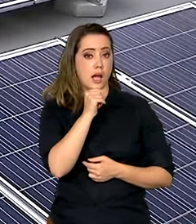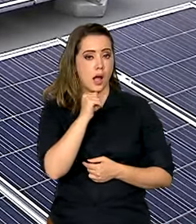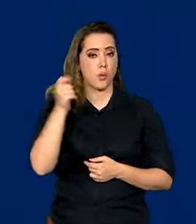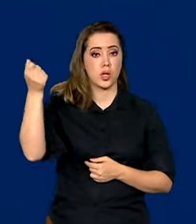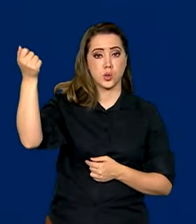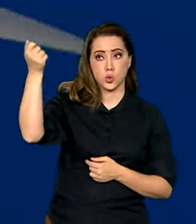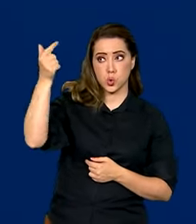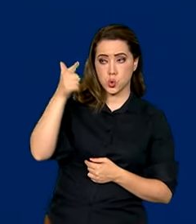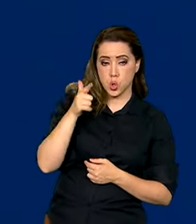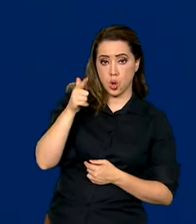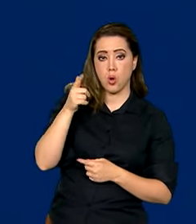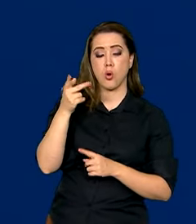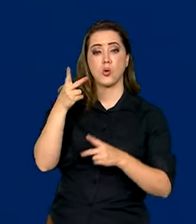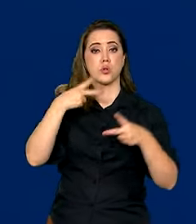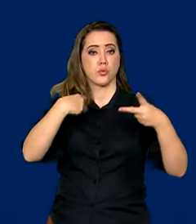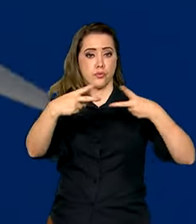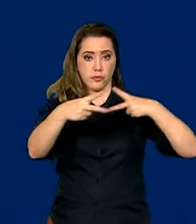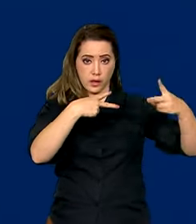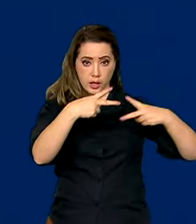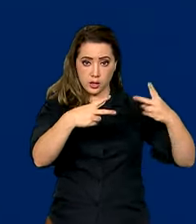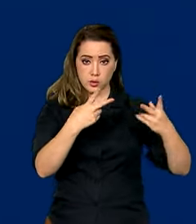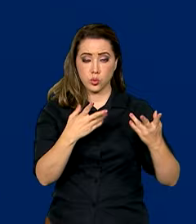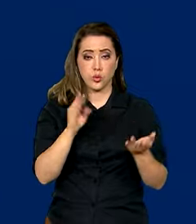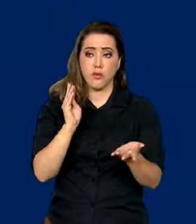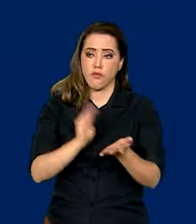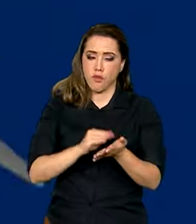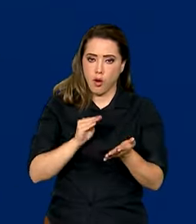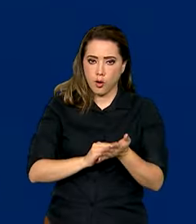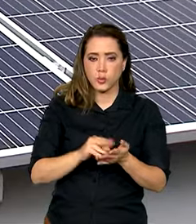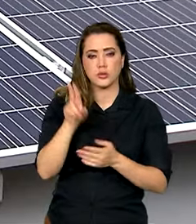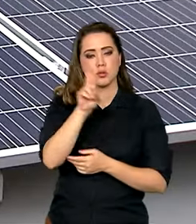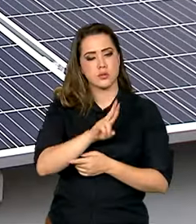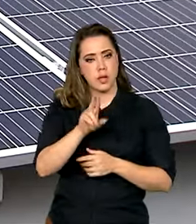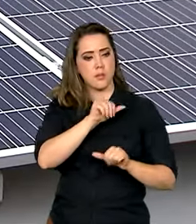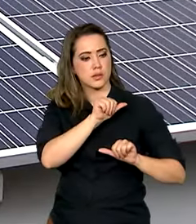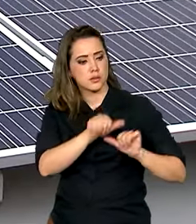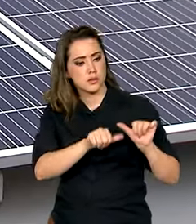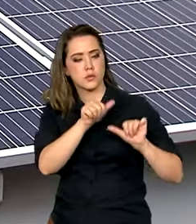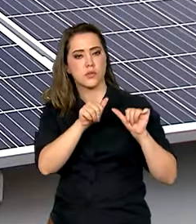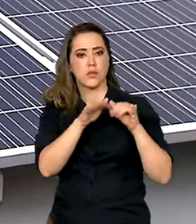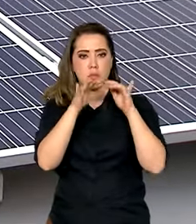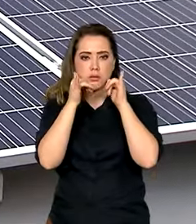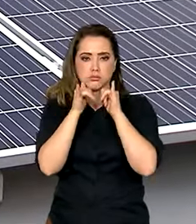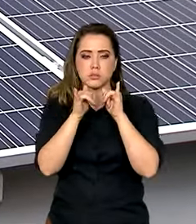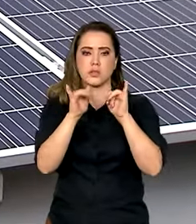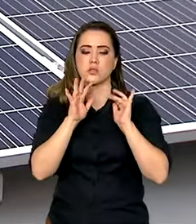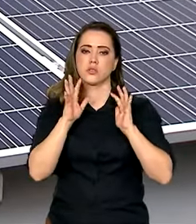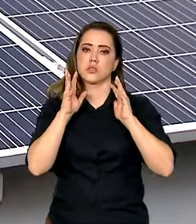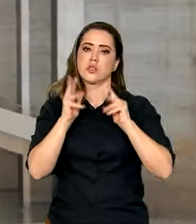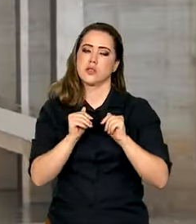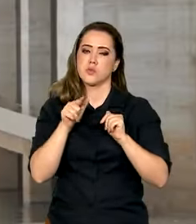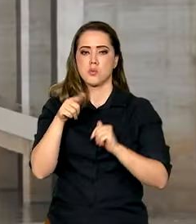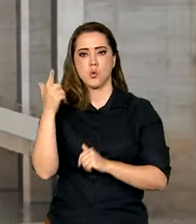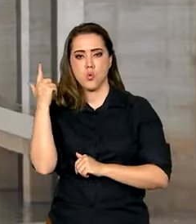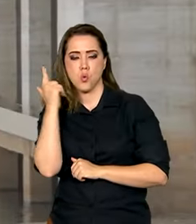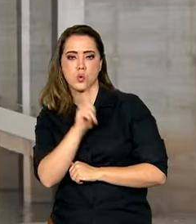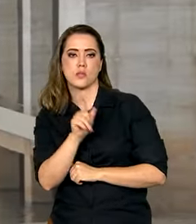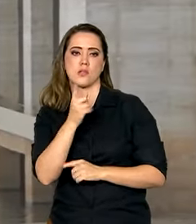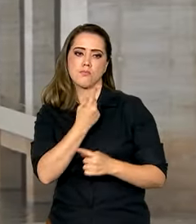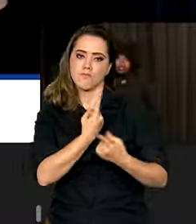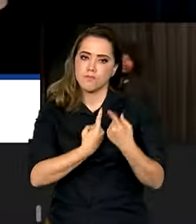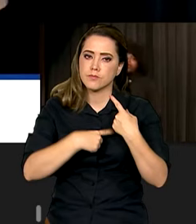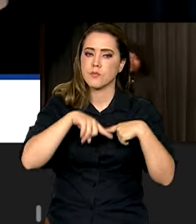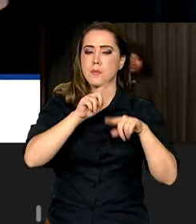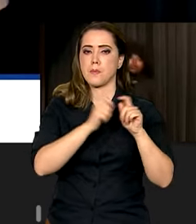solar e eólicos ainda inexplorados pelo país para conquistar mercados e alavancar a economia